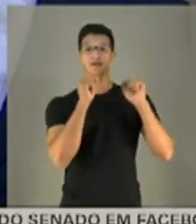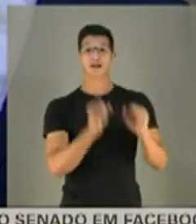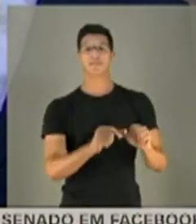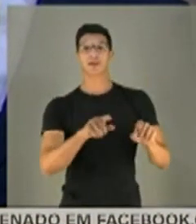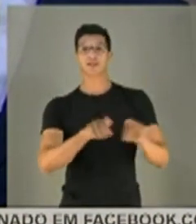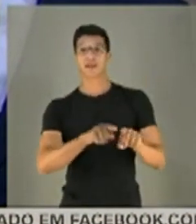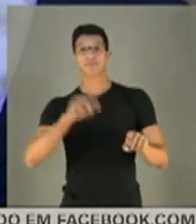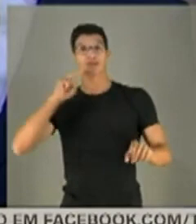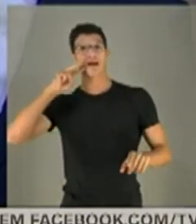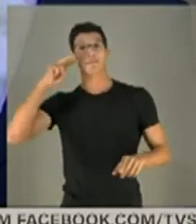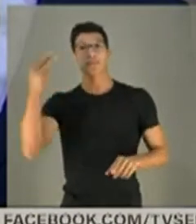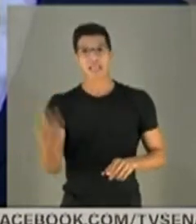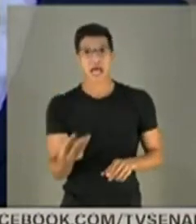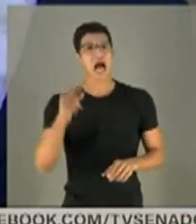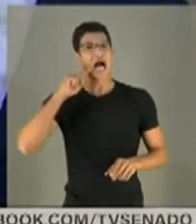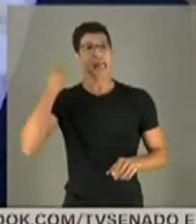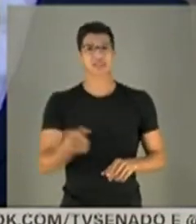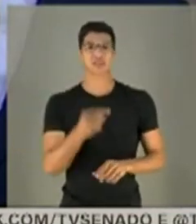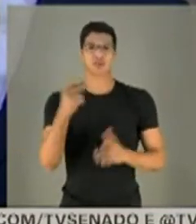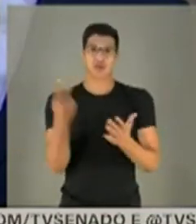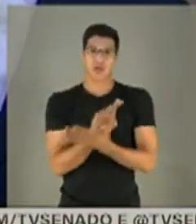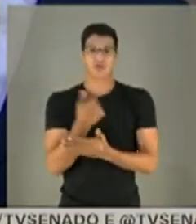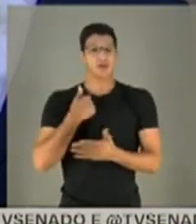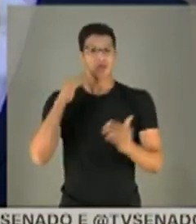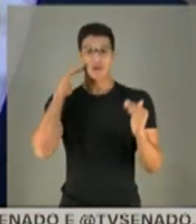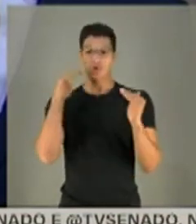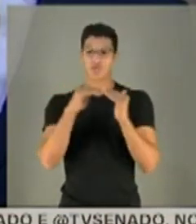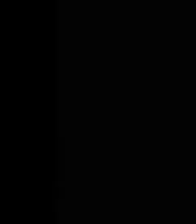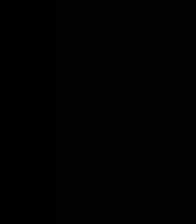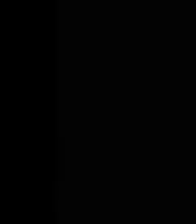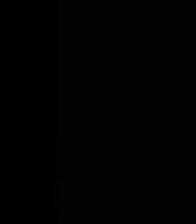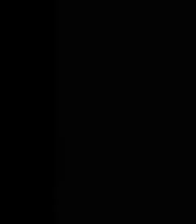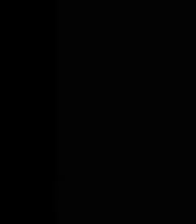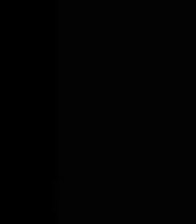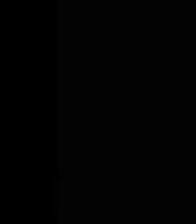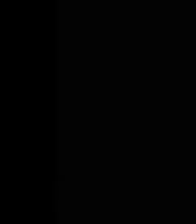induzir a milhares de óbitos. Então, eu não concordo com isso.